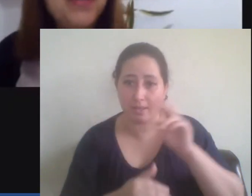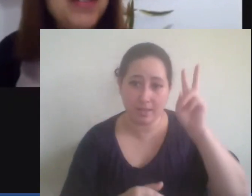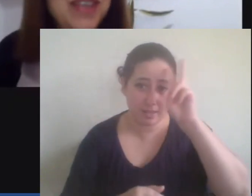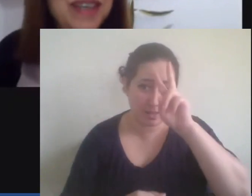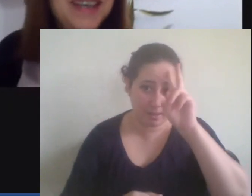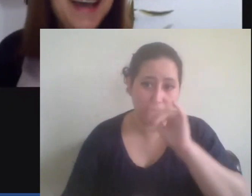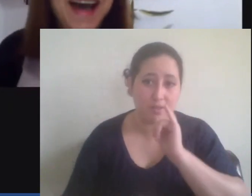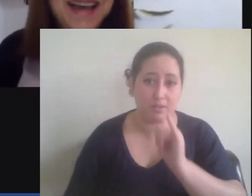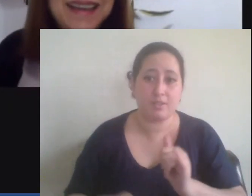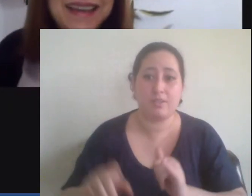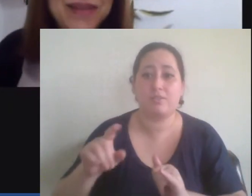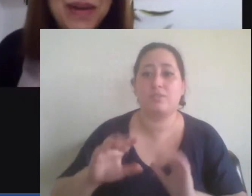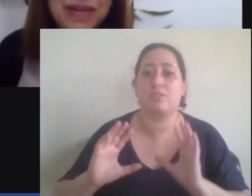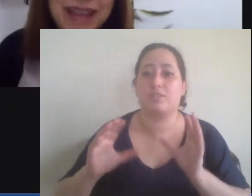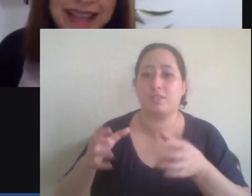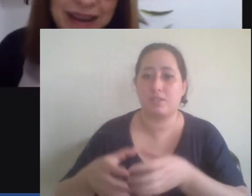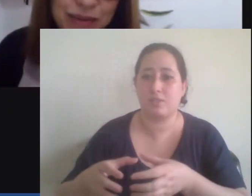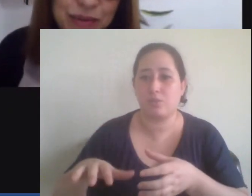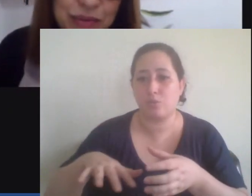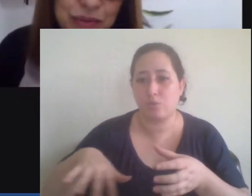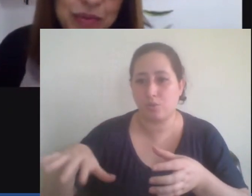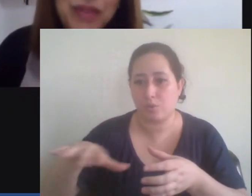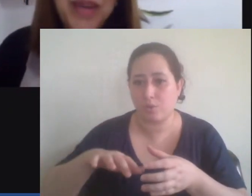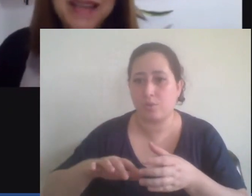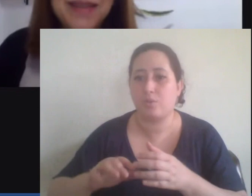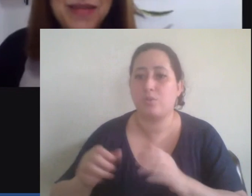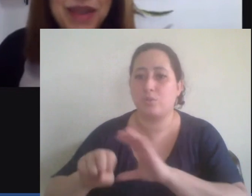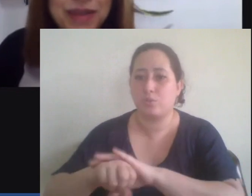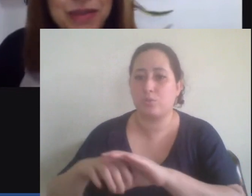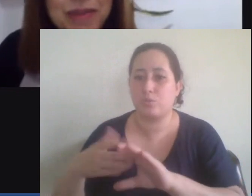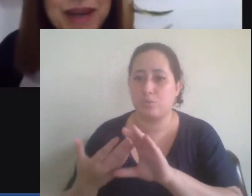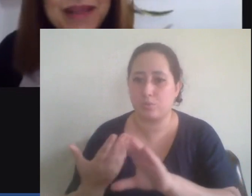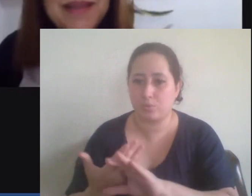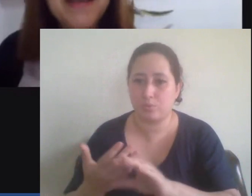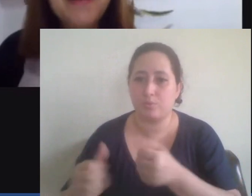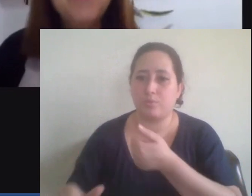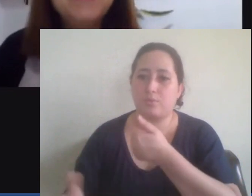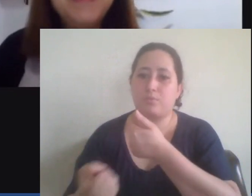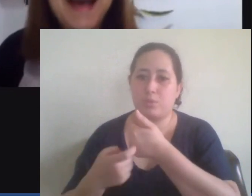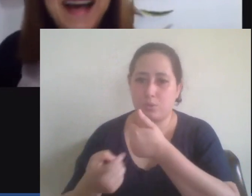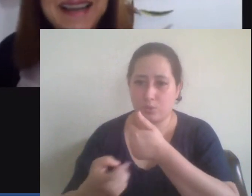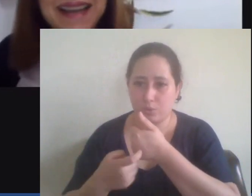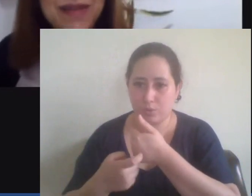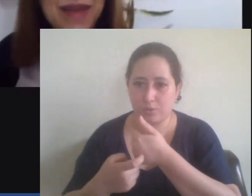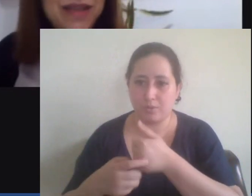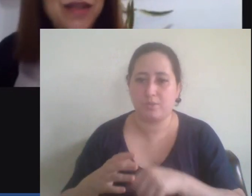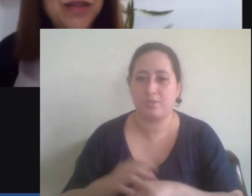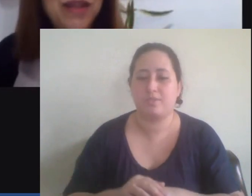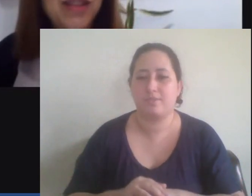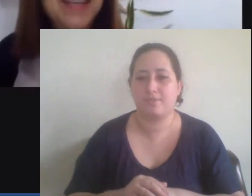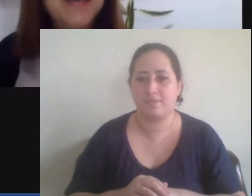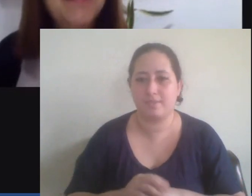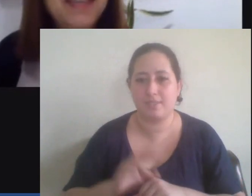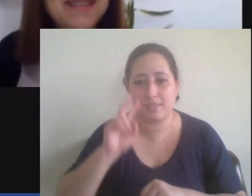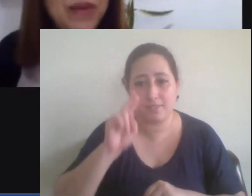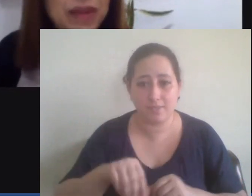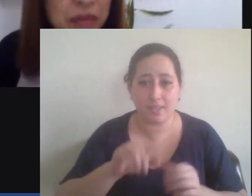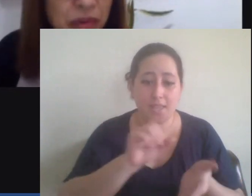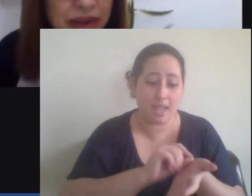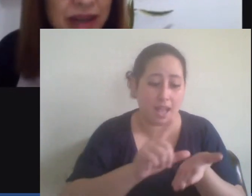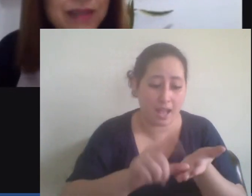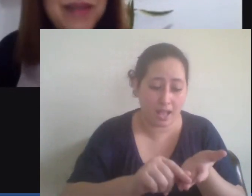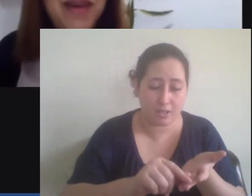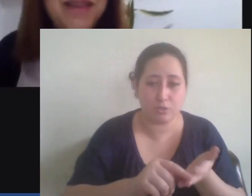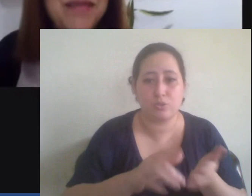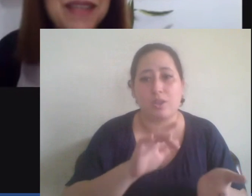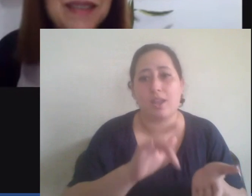para curtir aí o nosso canal no YouTube de educação e direitos humanos passear e ler os artigos da nossa revista